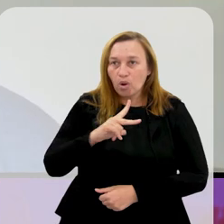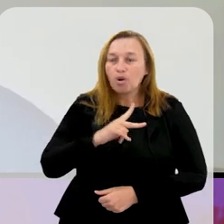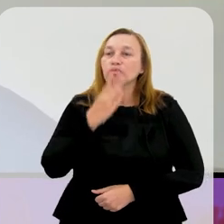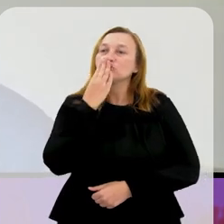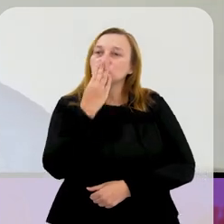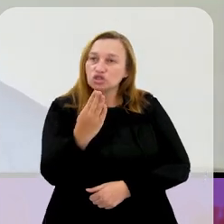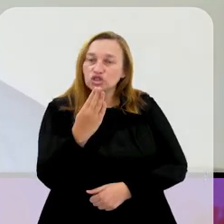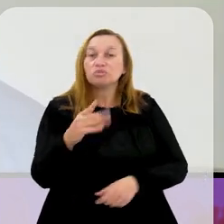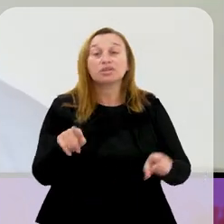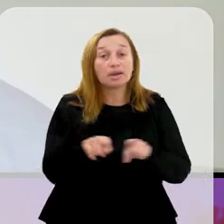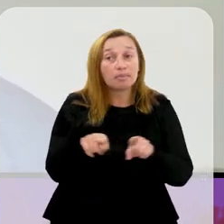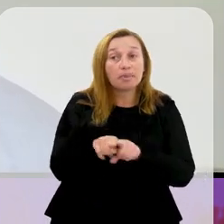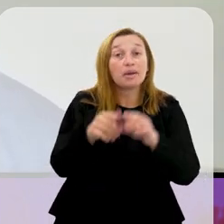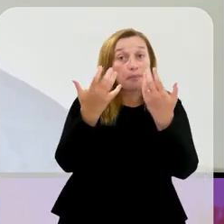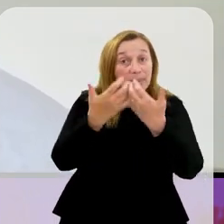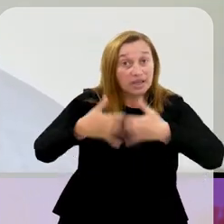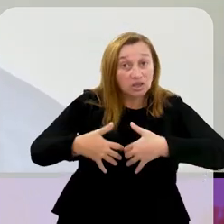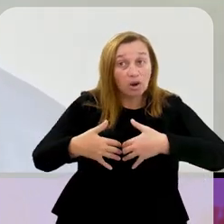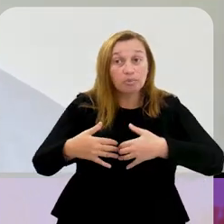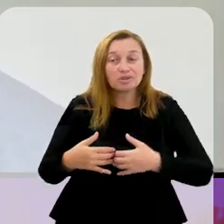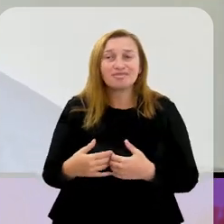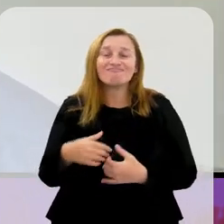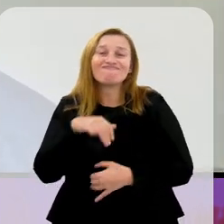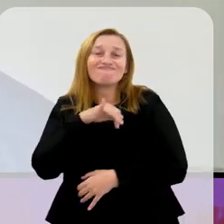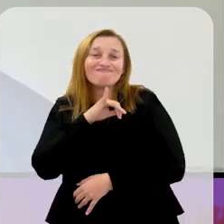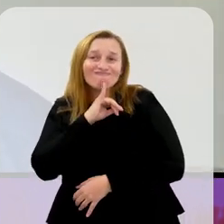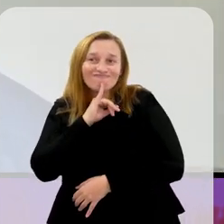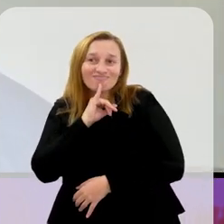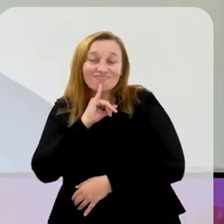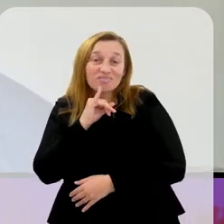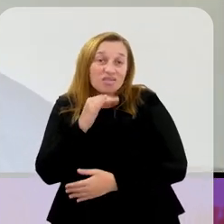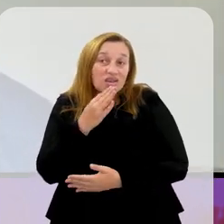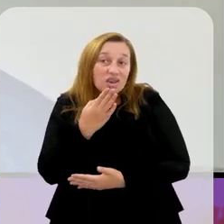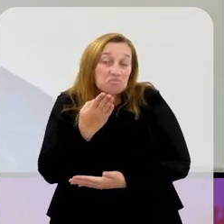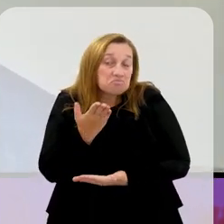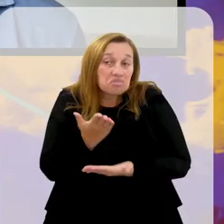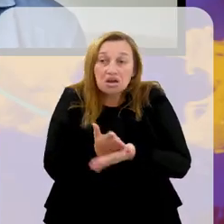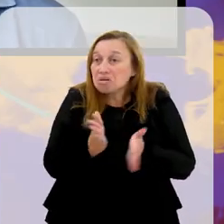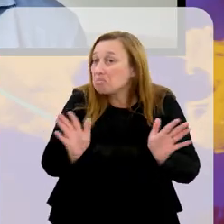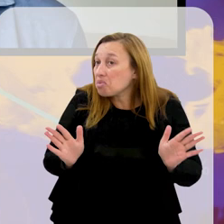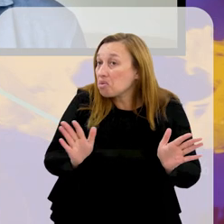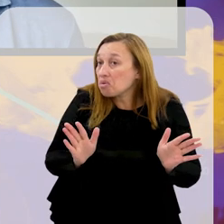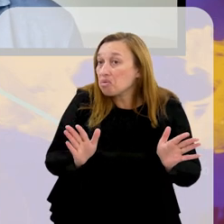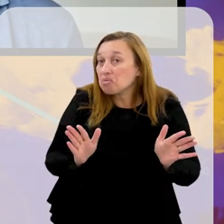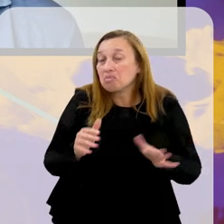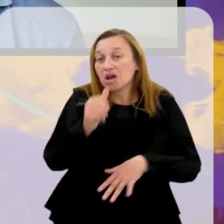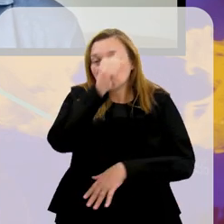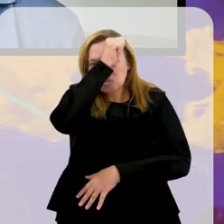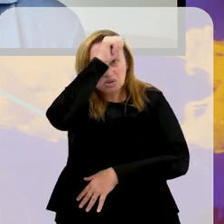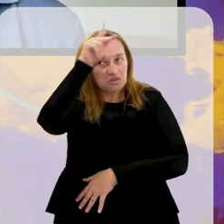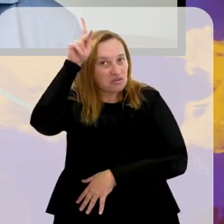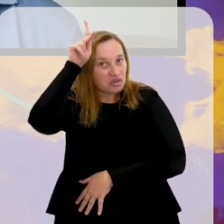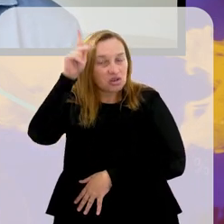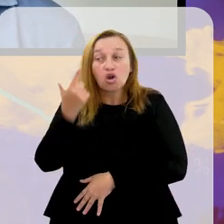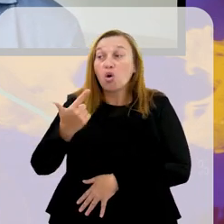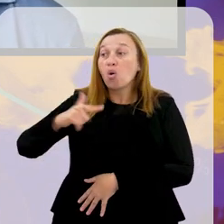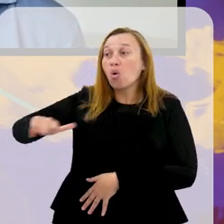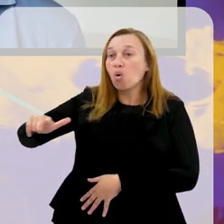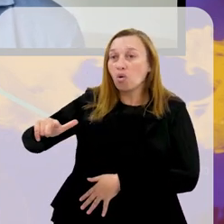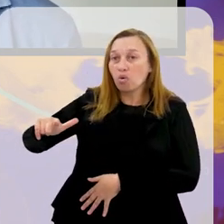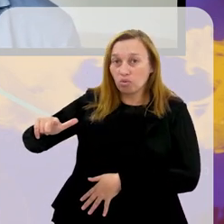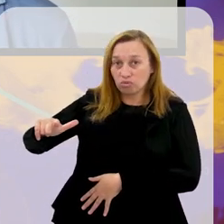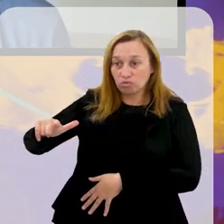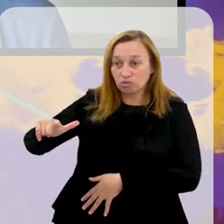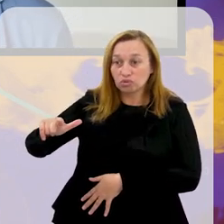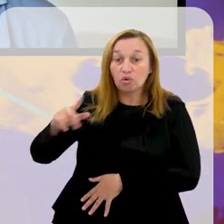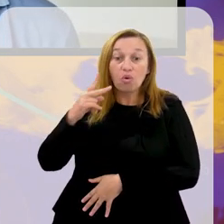Serrano de Petrópolis também. Infelizmente, esse tempo acabou. As prefeituras passaram a ter outras